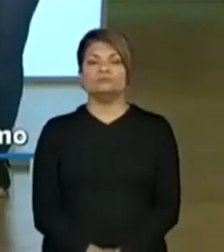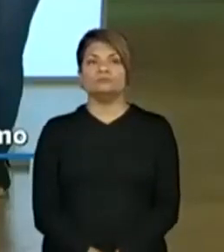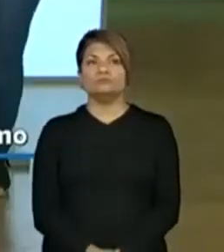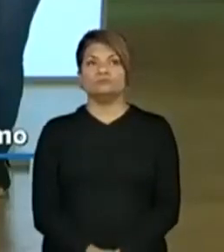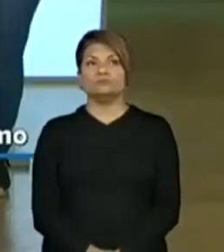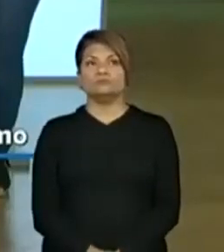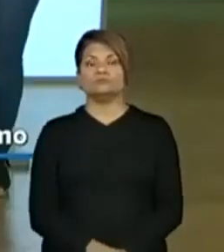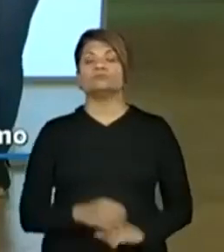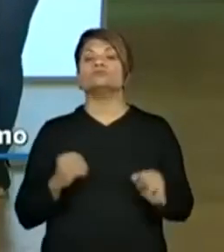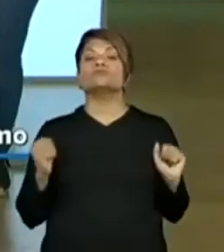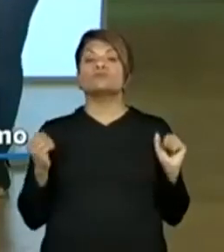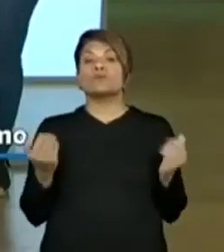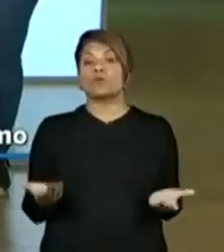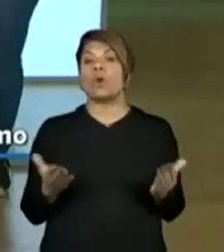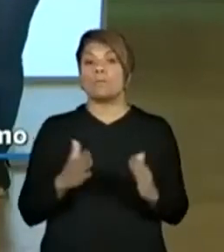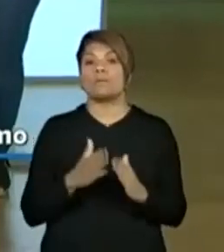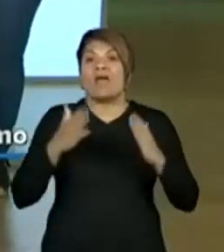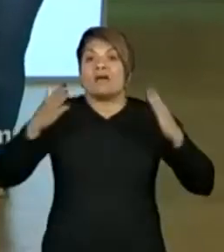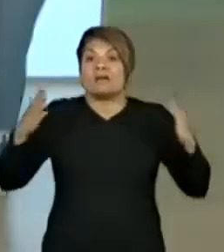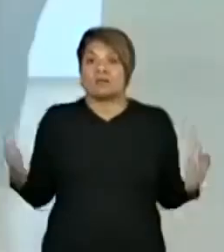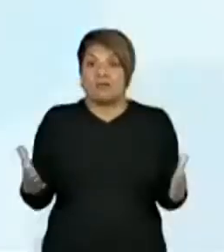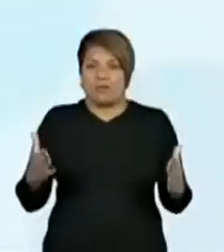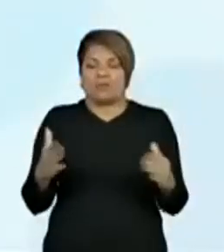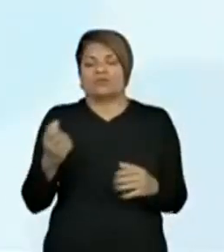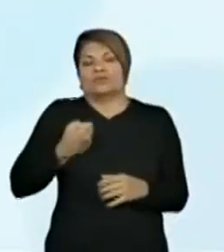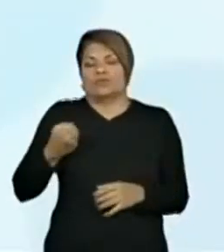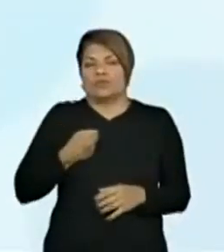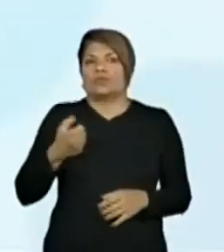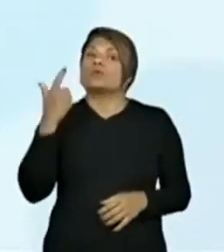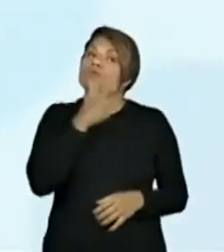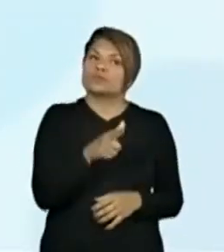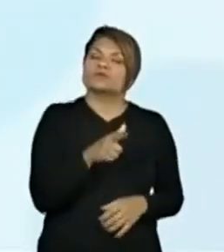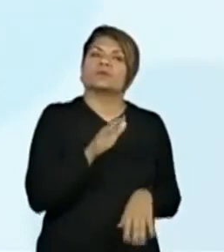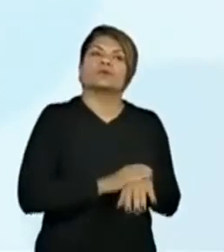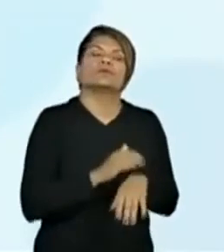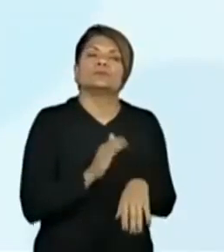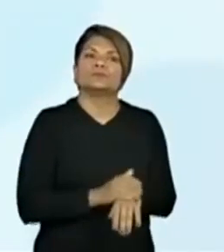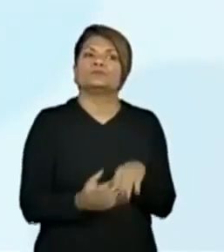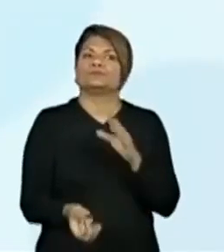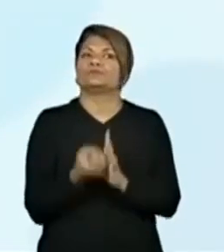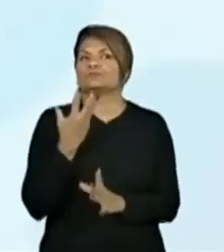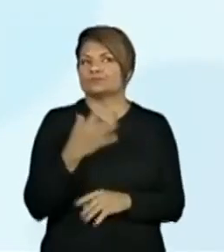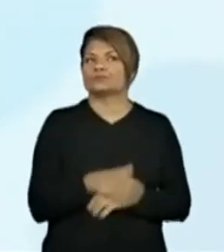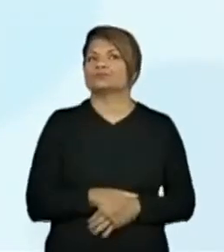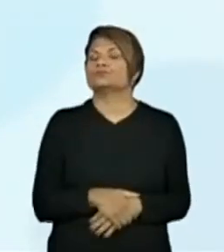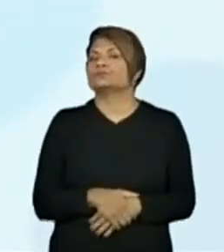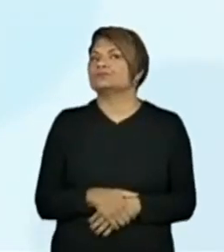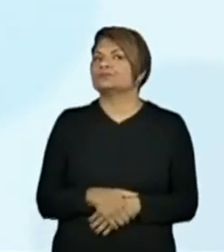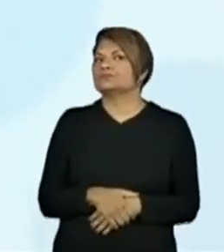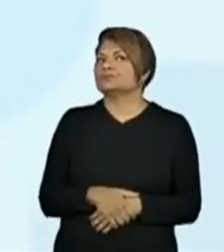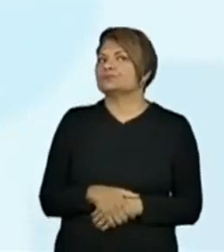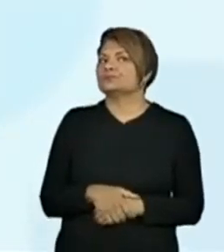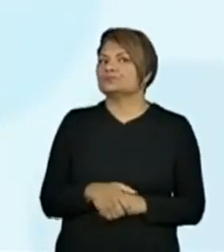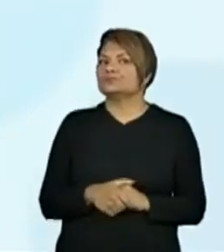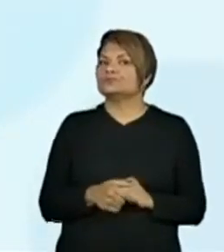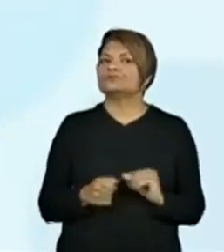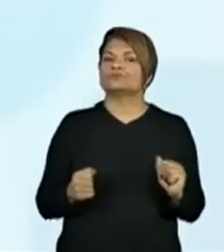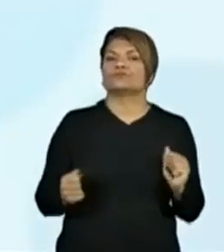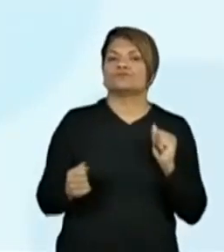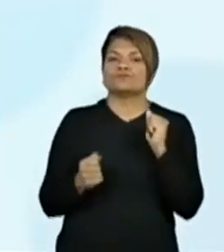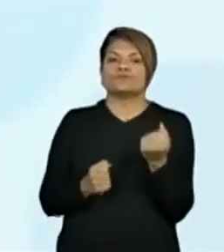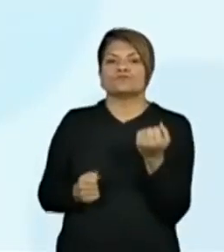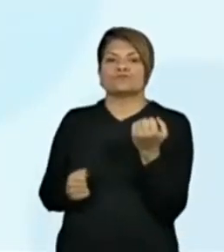lá. Qual é o maior número que a gente conseguiu formar colocando o 3? Antes,